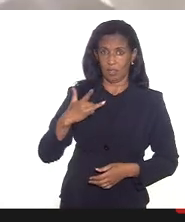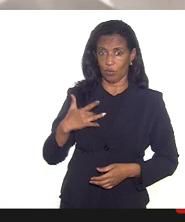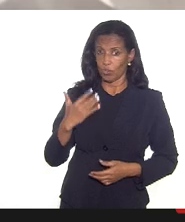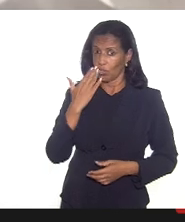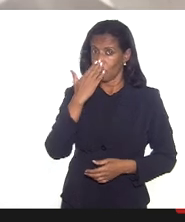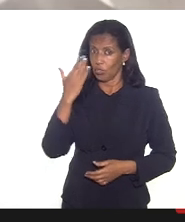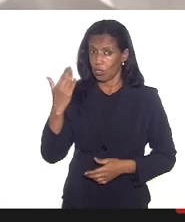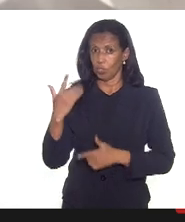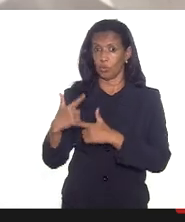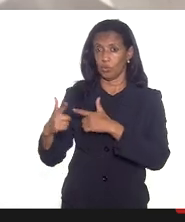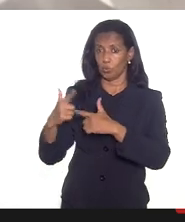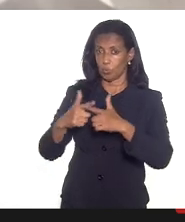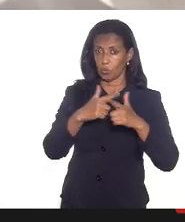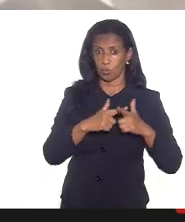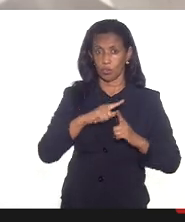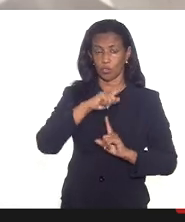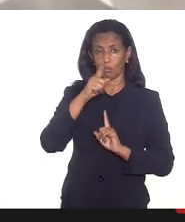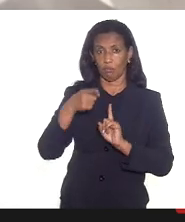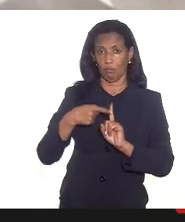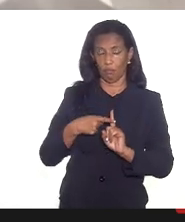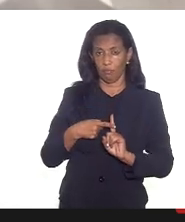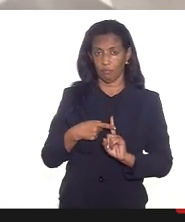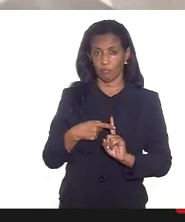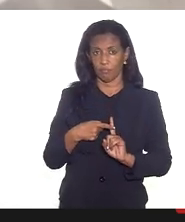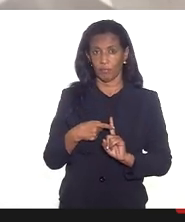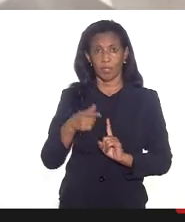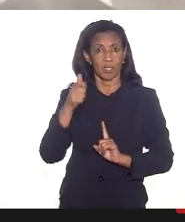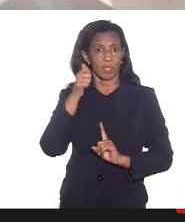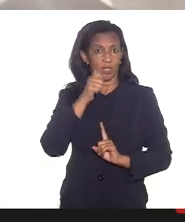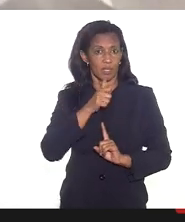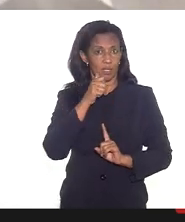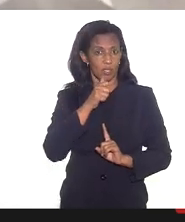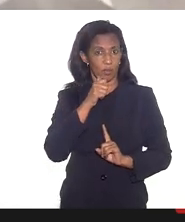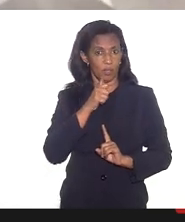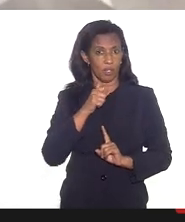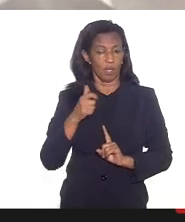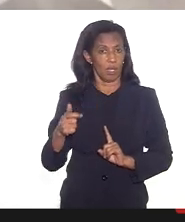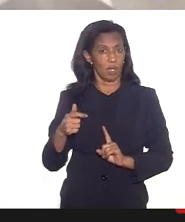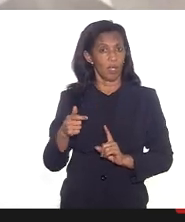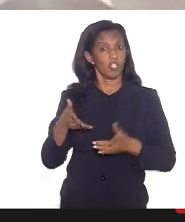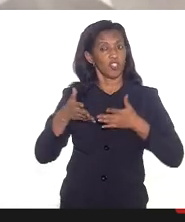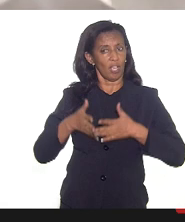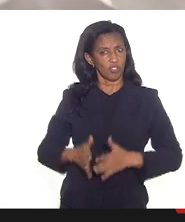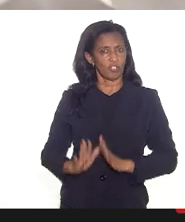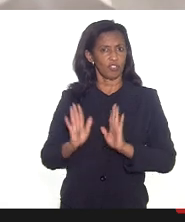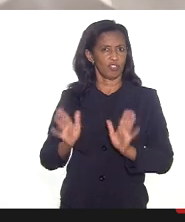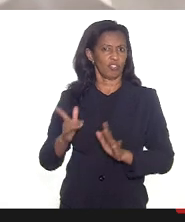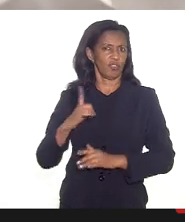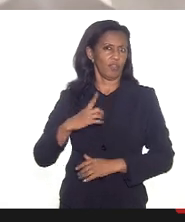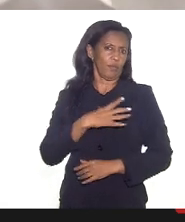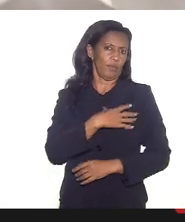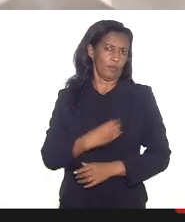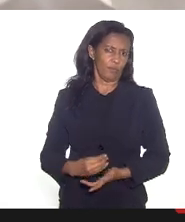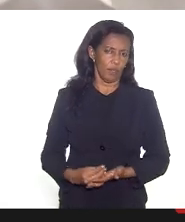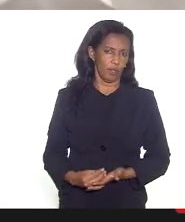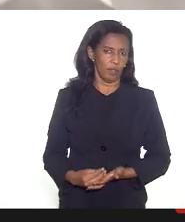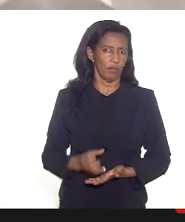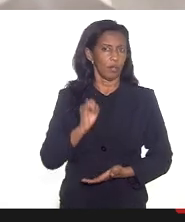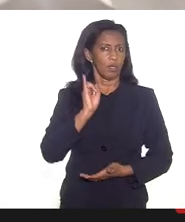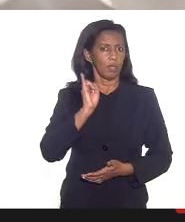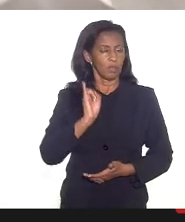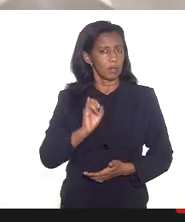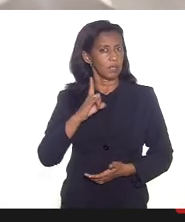casos de gestante e das mulheres na situação puerpério se é se há